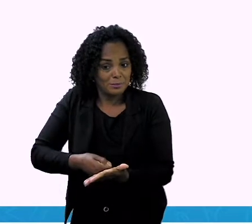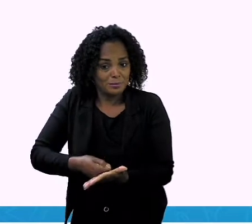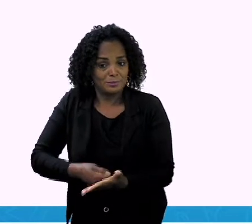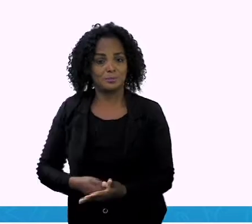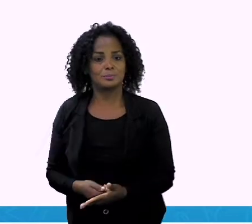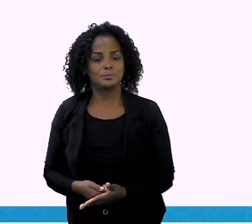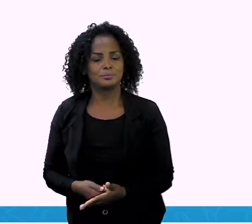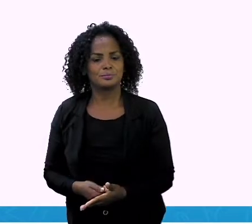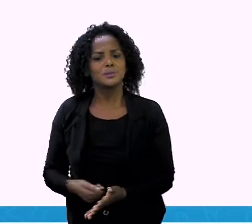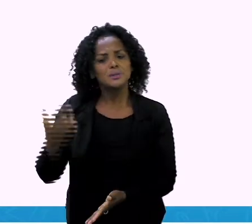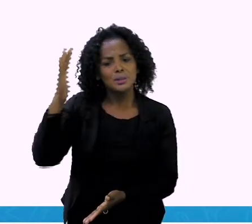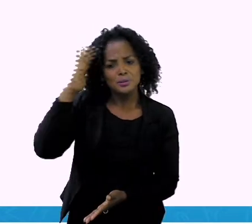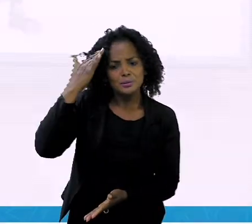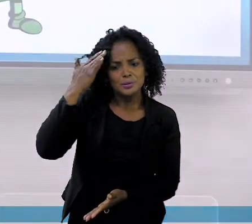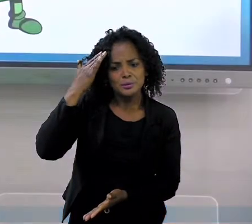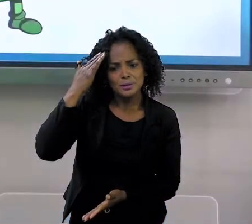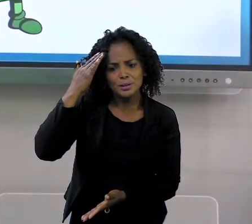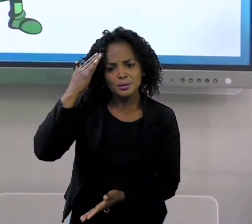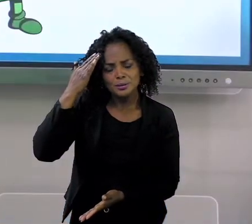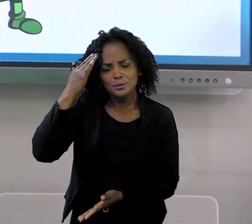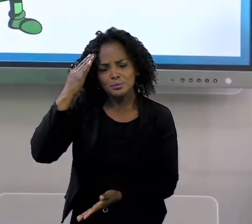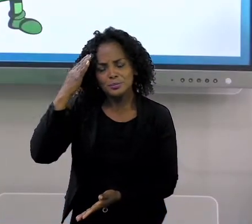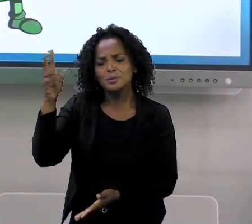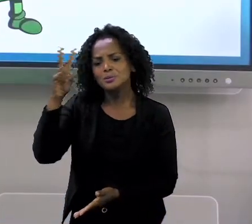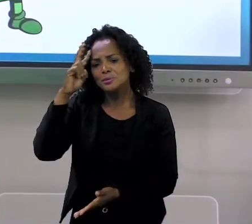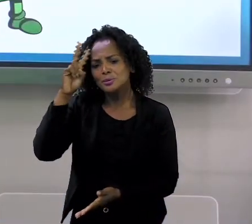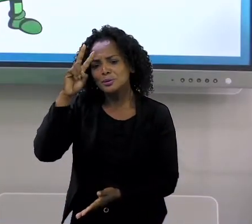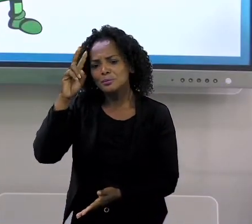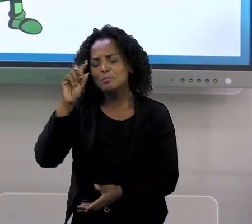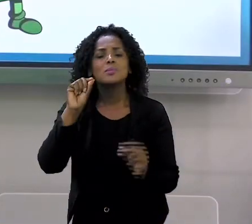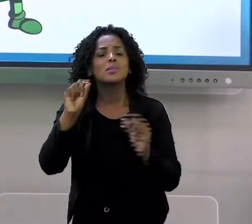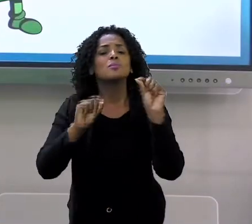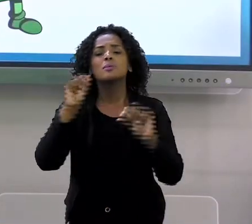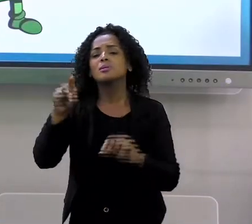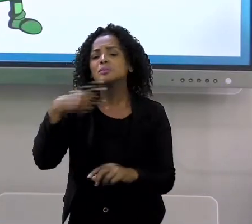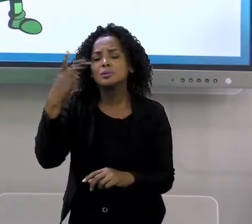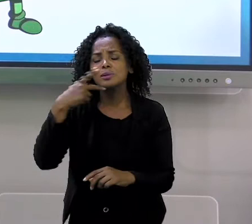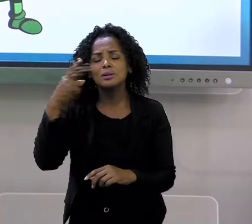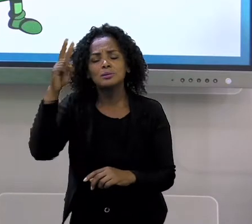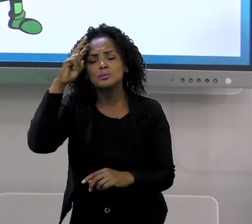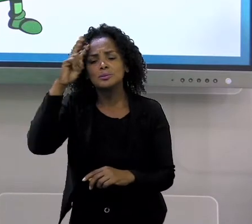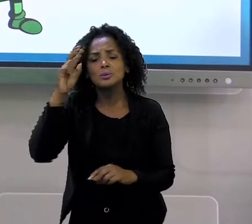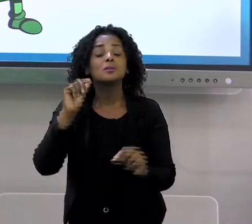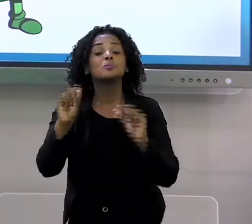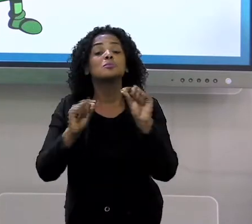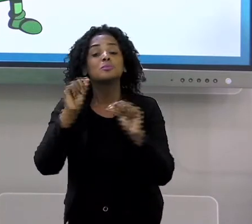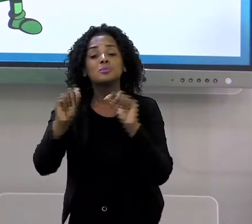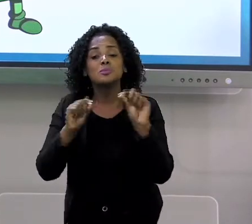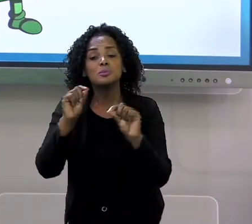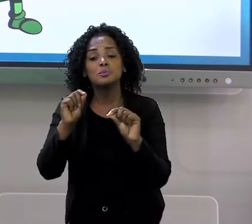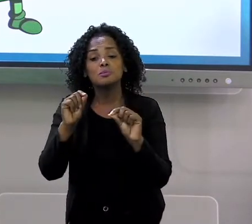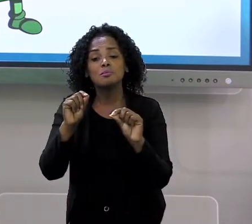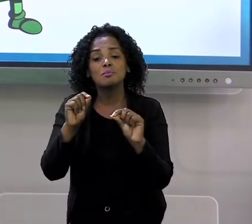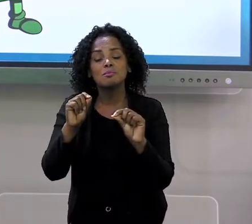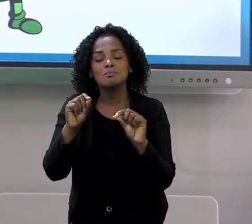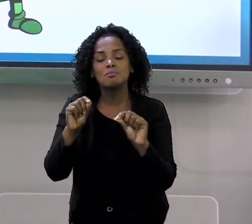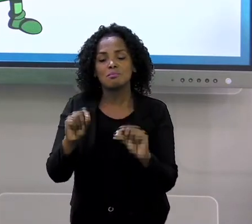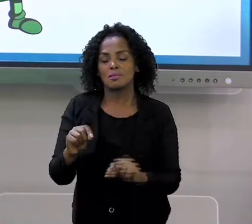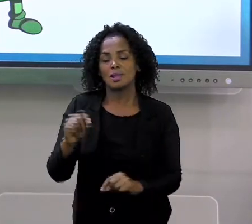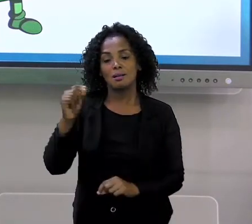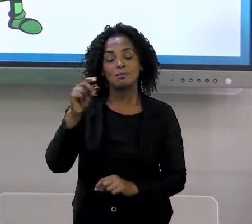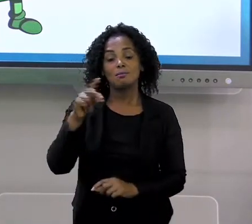Vocês entenderam, gente, a história? O que está falando a nossa história? Falando sobre